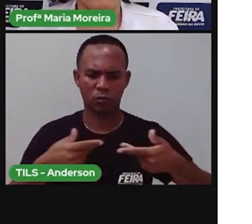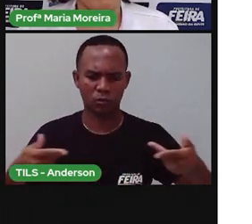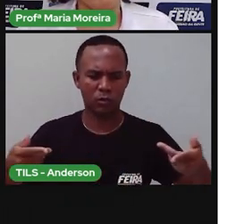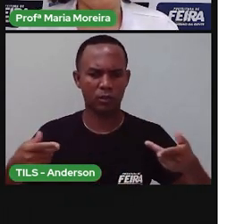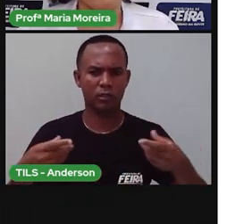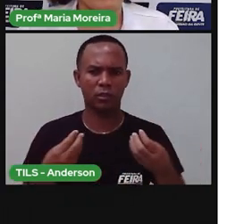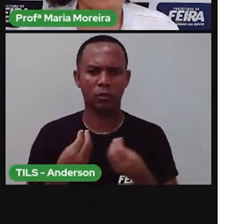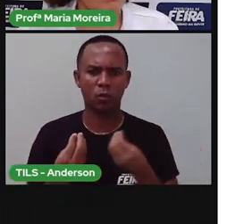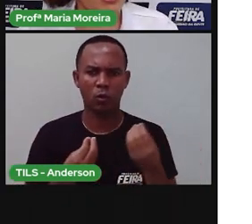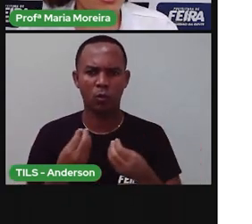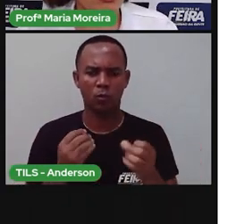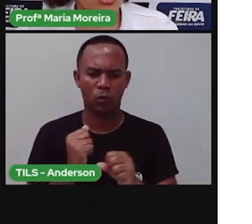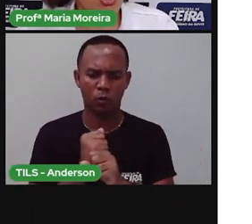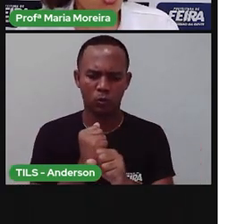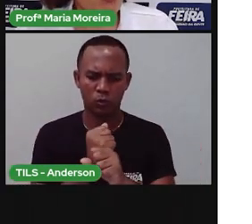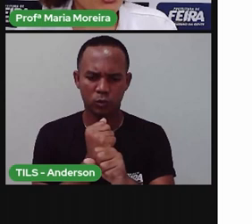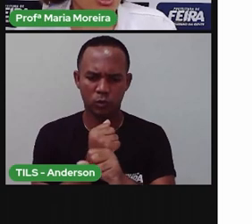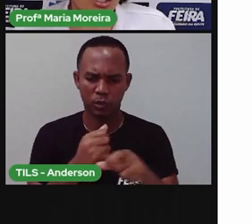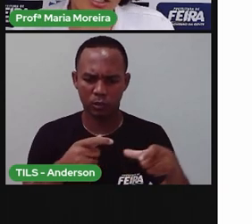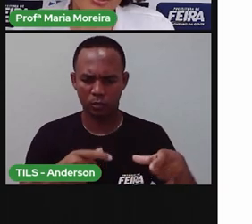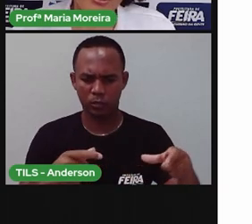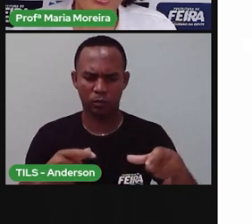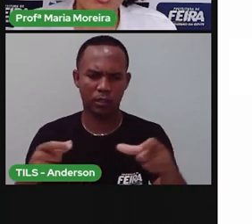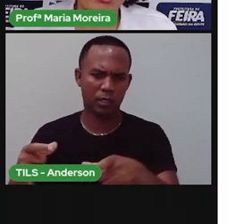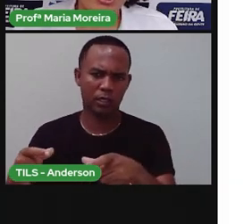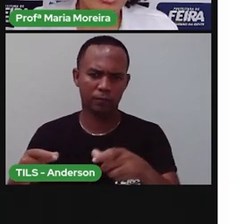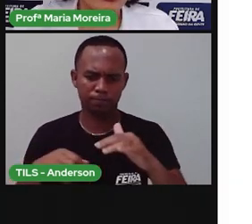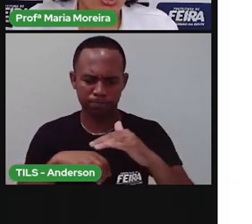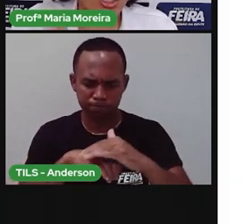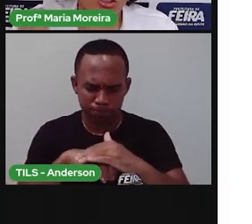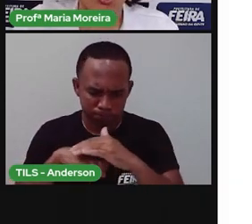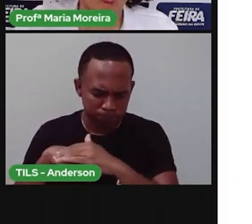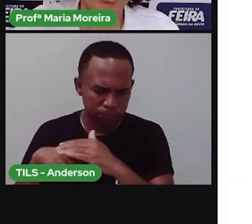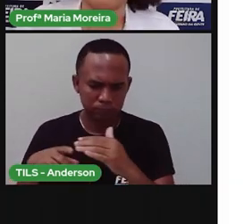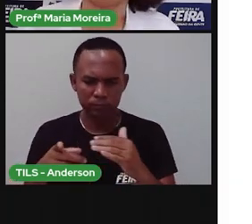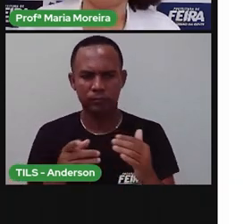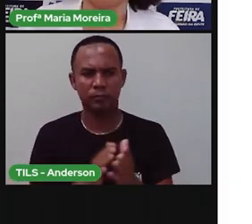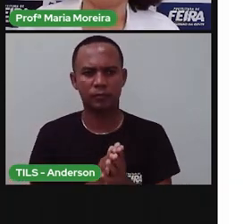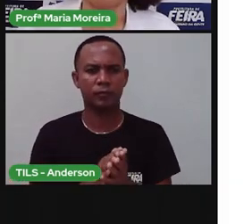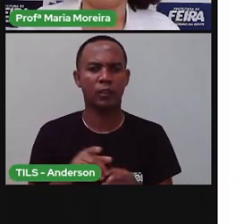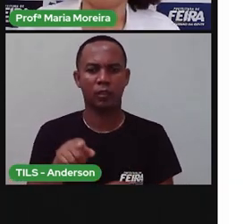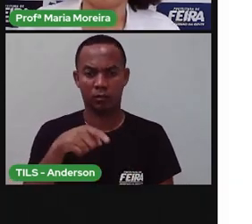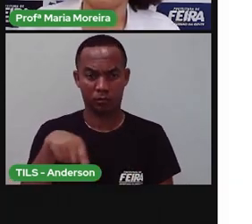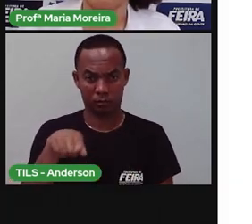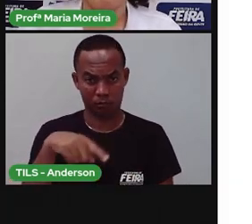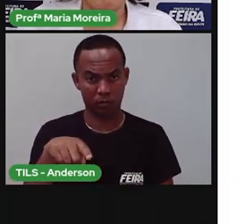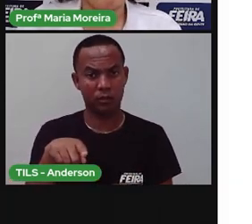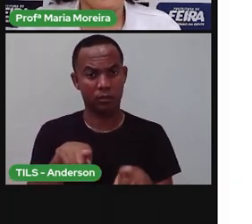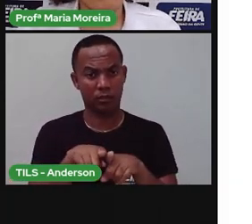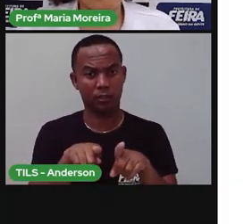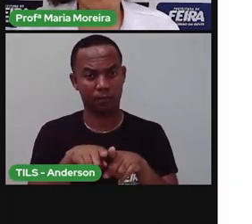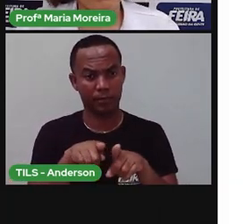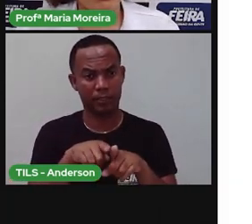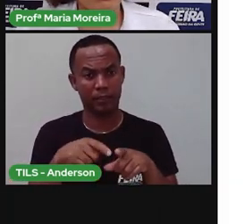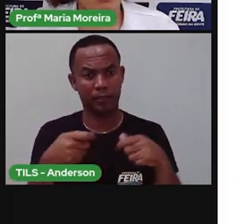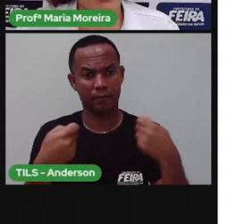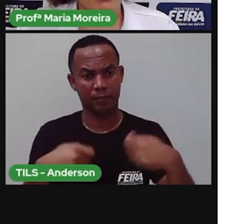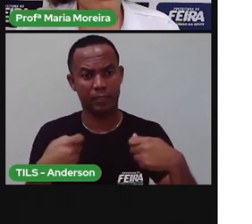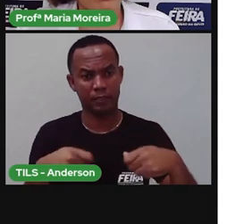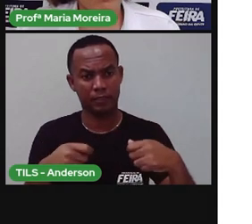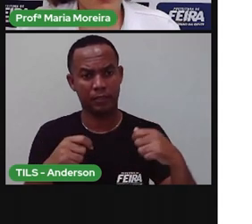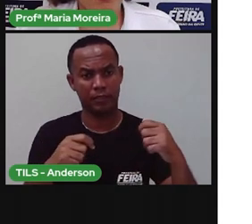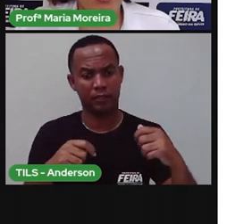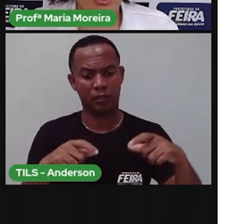o solo para construir os seus abrigos. Como tocas e ninhos. E nós, homens, também utilizamos o solo para construir os nossos